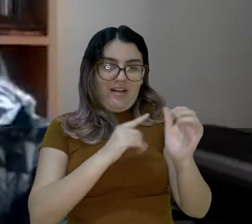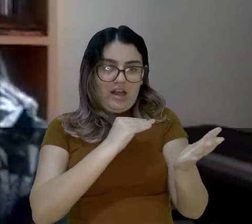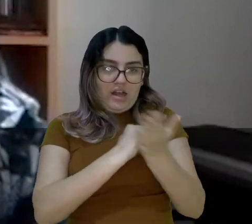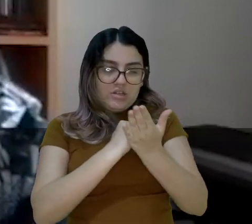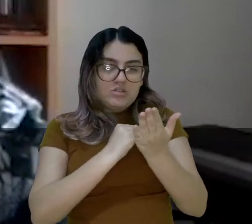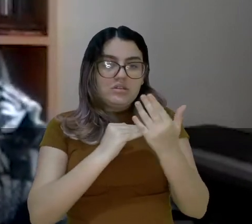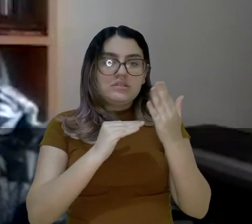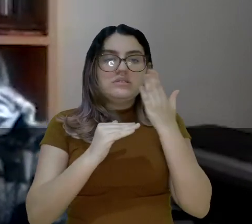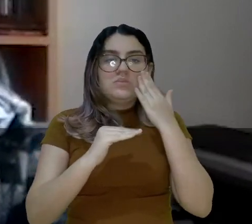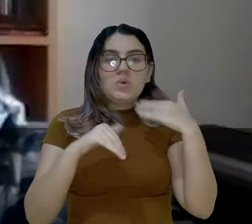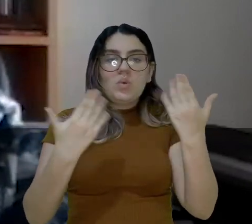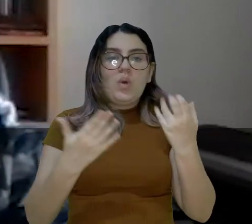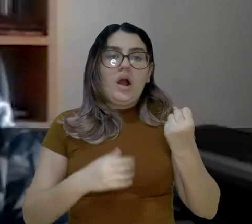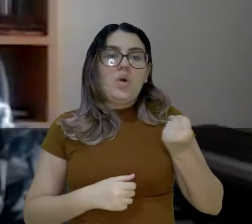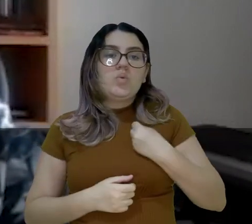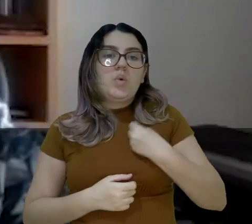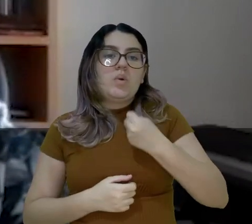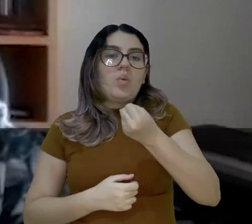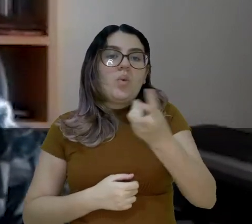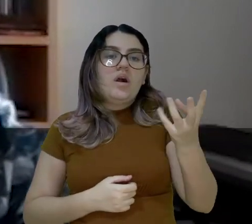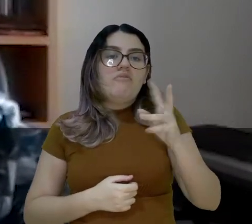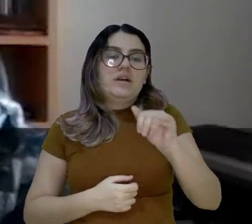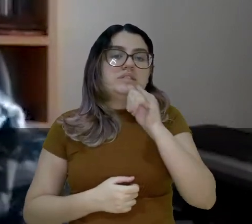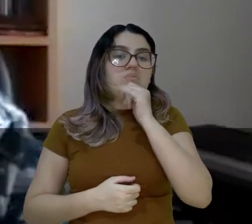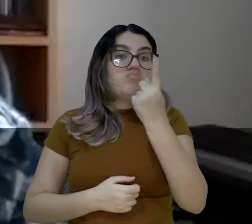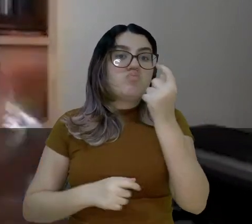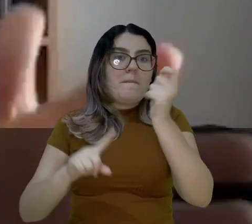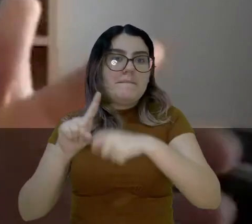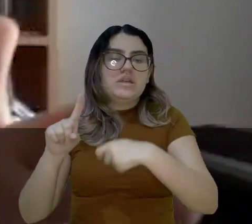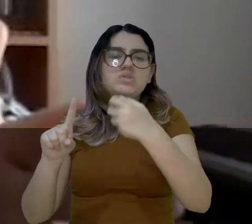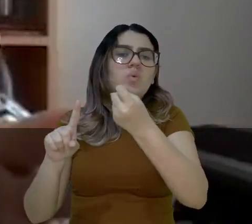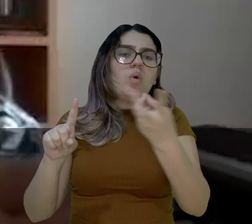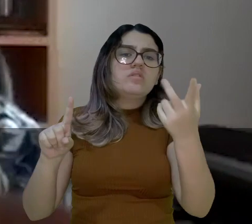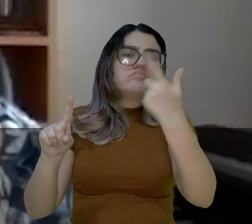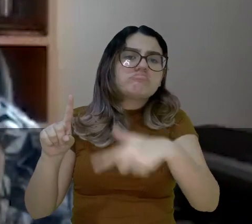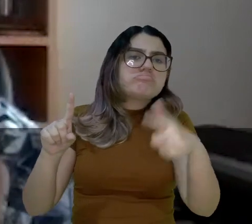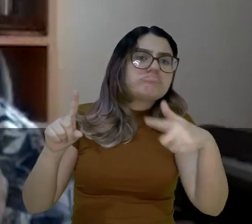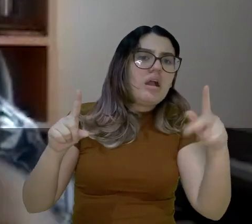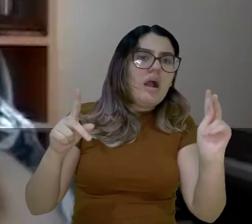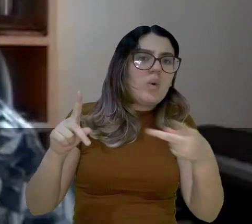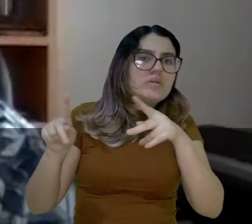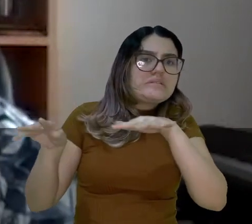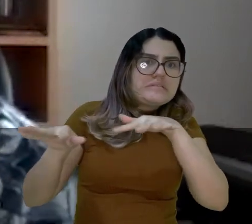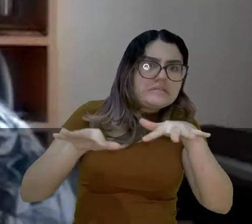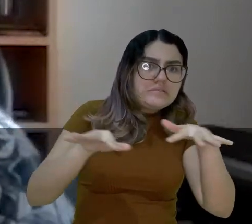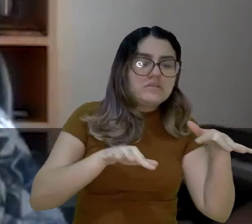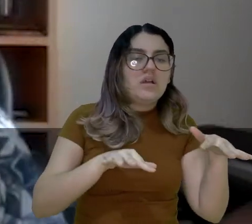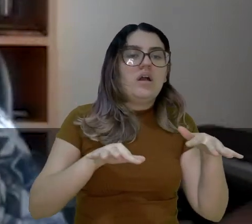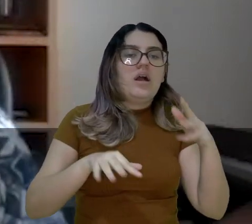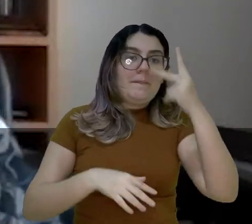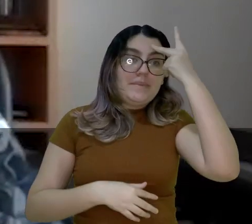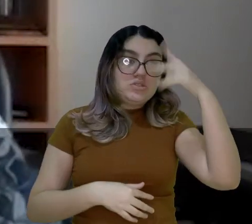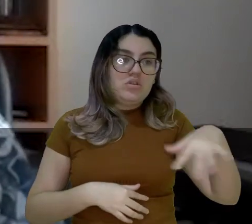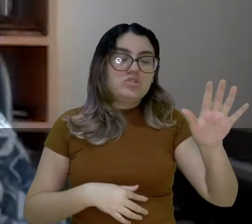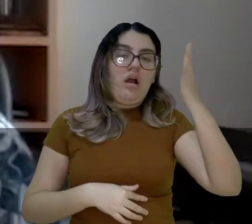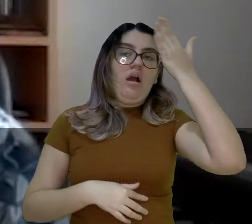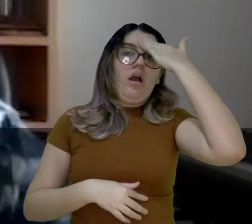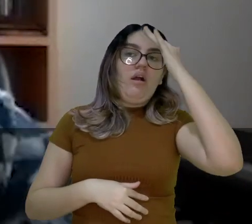artificial, eu estimo quanto é o número de terremotos depois, em um mês, por exemplo, para que as pessoas possam saber